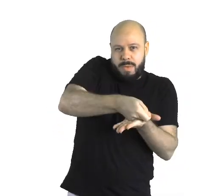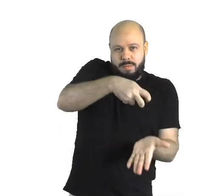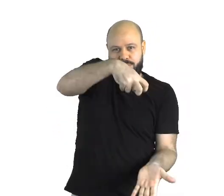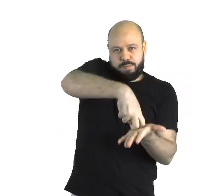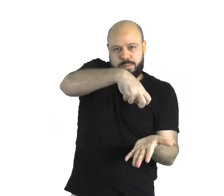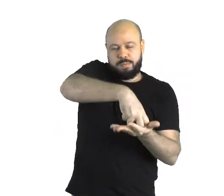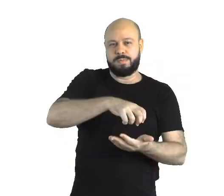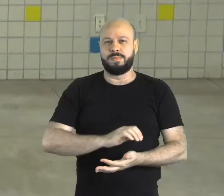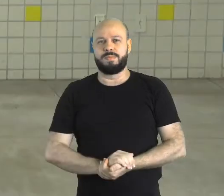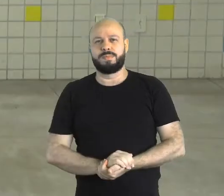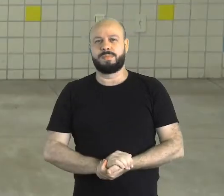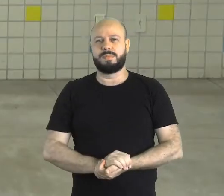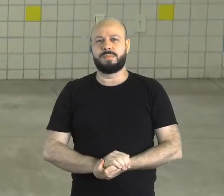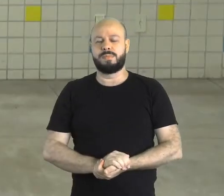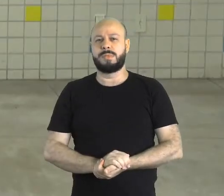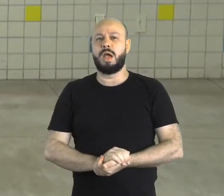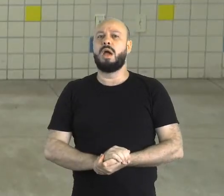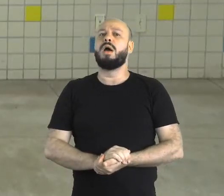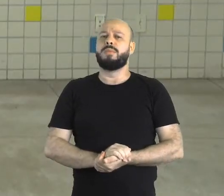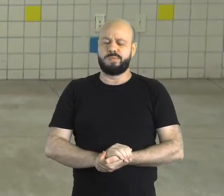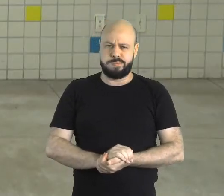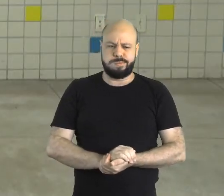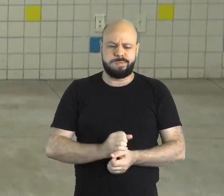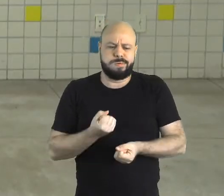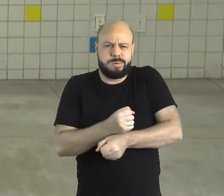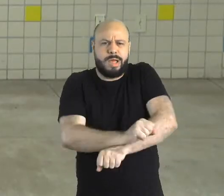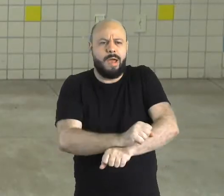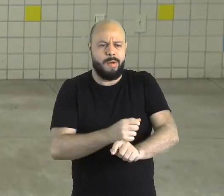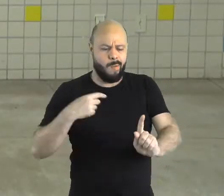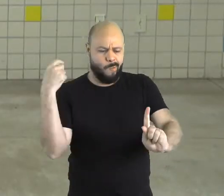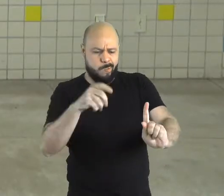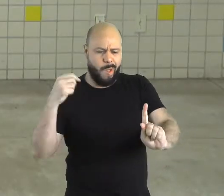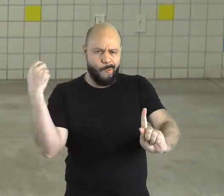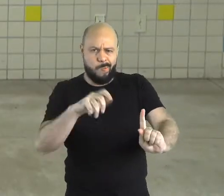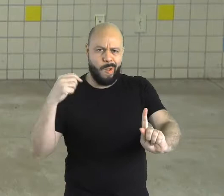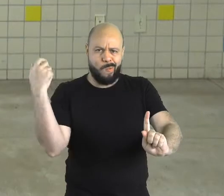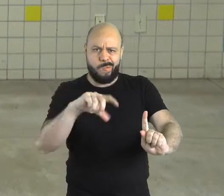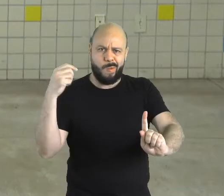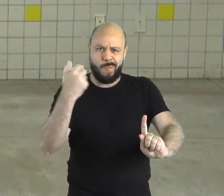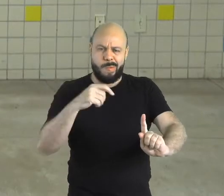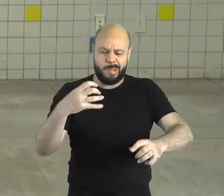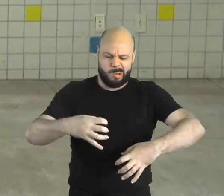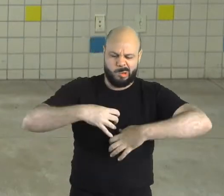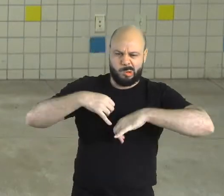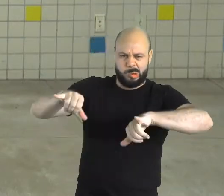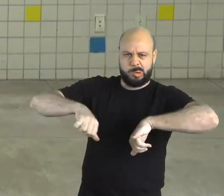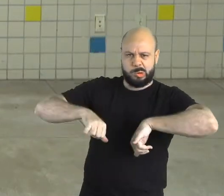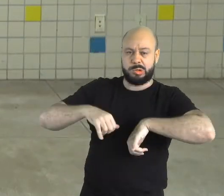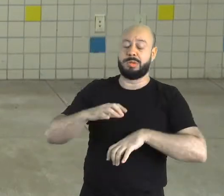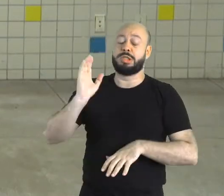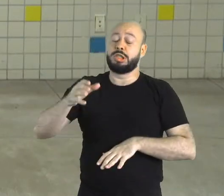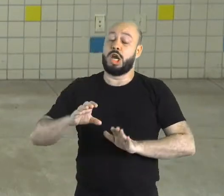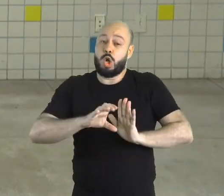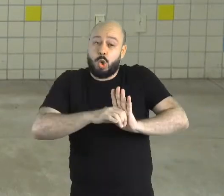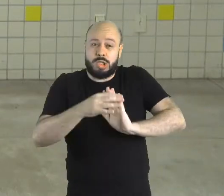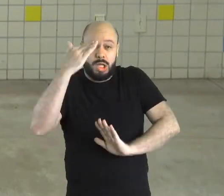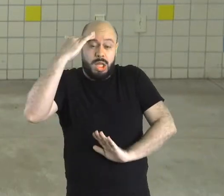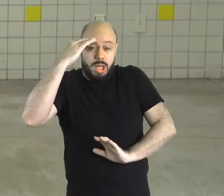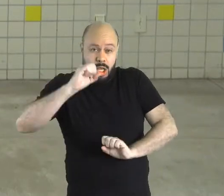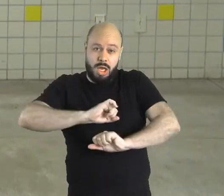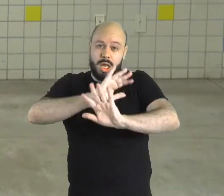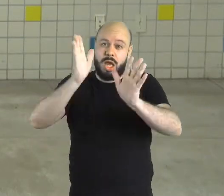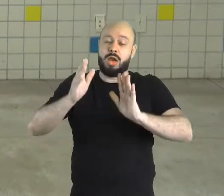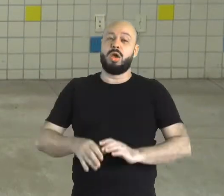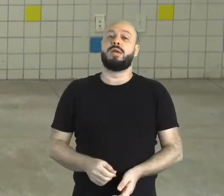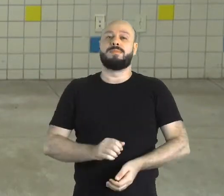Então, muitos escravos eram castigados, eles eram açoitados. Então, nós já definimos o que seria a escravidão. O escravo era